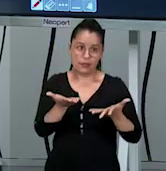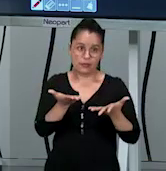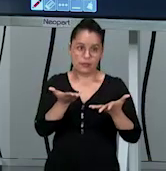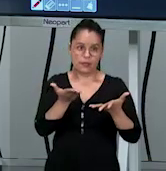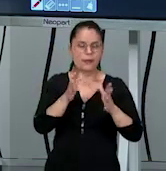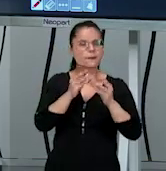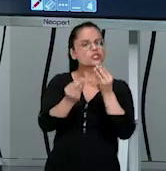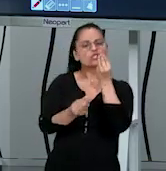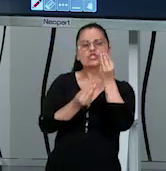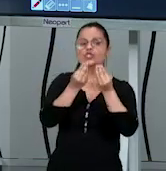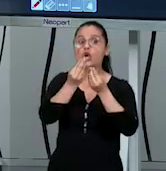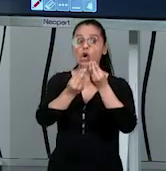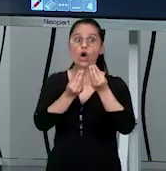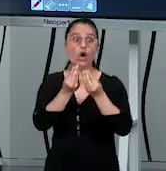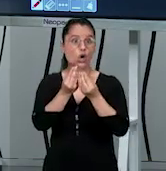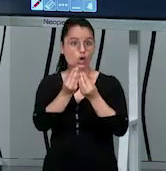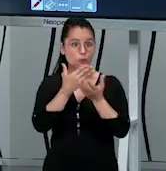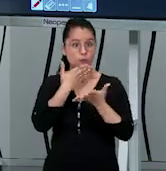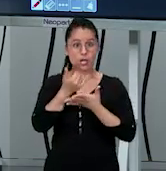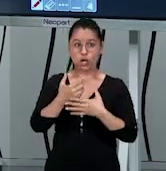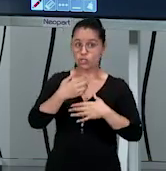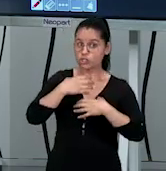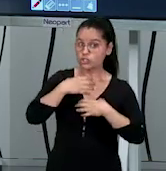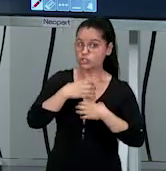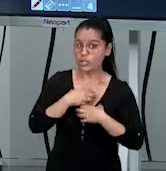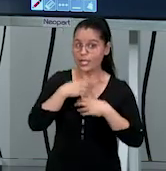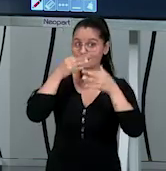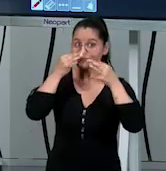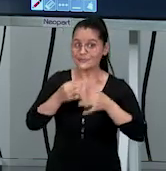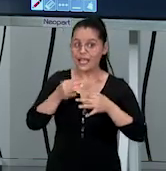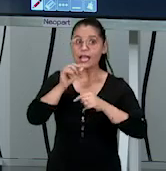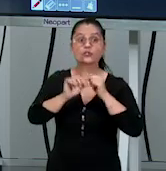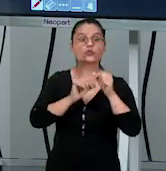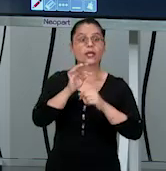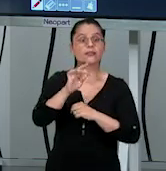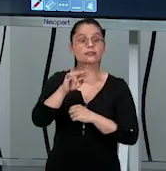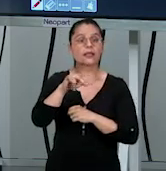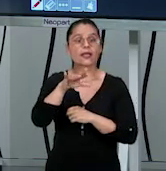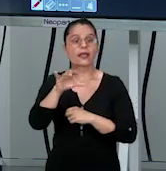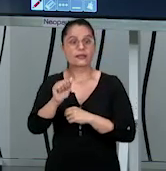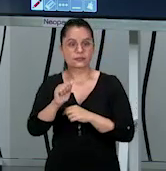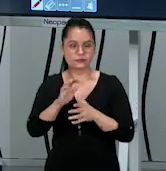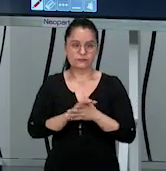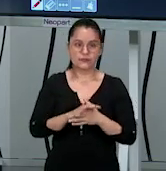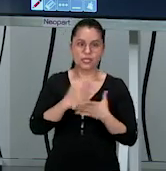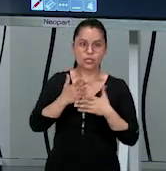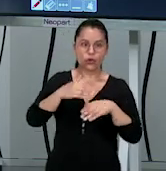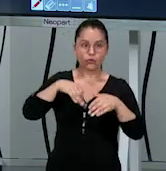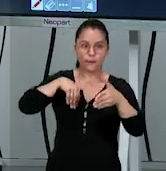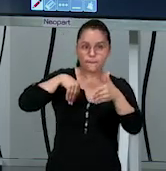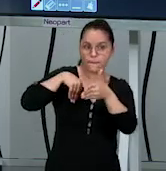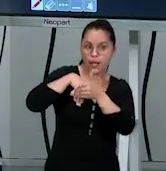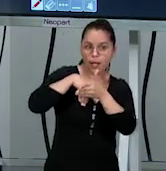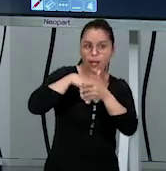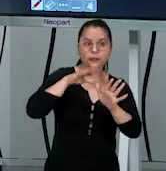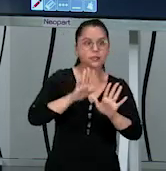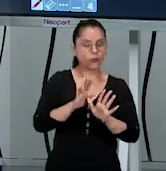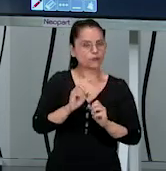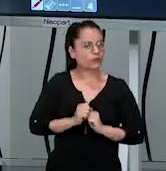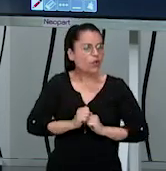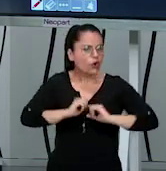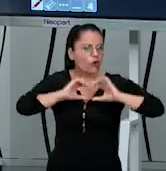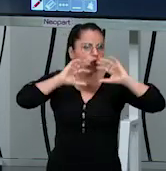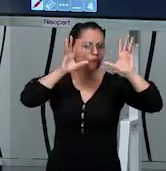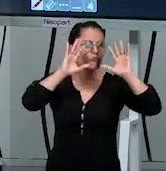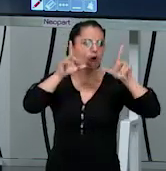Só que como que eu vou chutar? A melhor maneira, a maneira mais eficaz é a técnica. Qual que a maneira mais eficaz? Com o peito e o pé. O vôlei também tem as